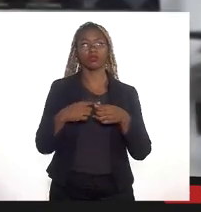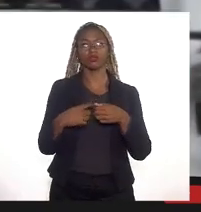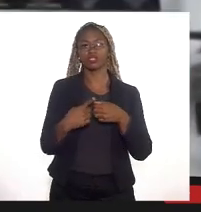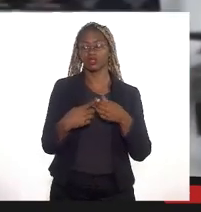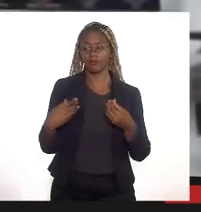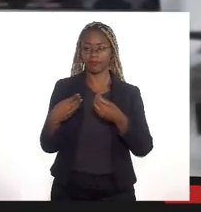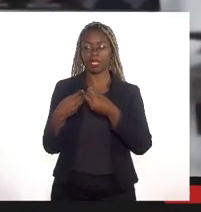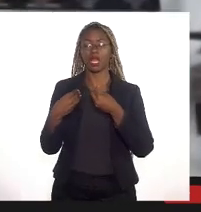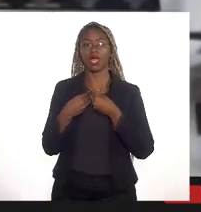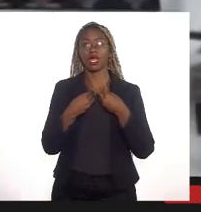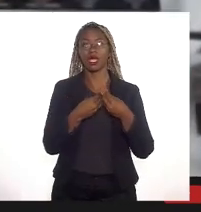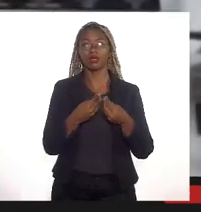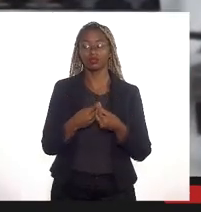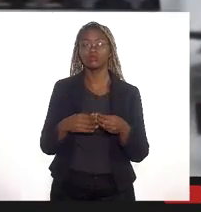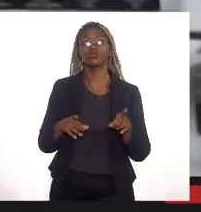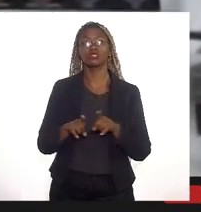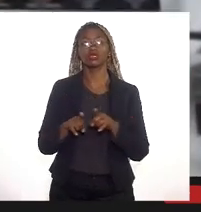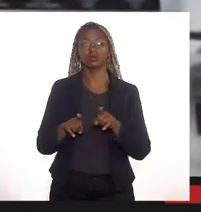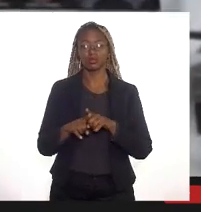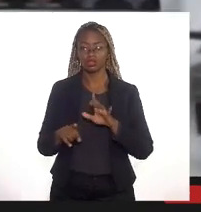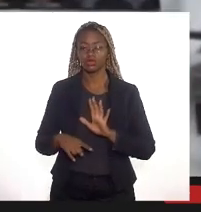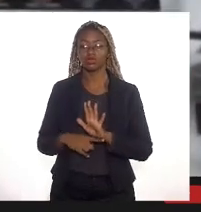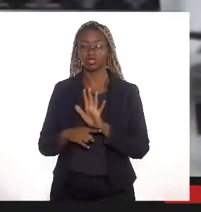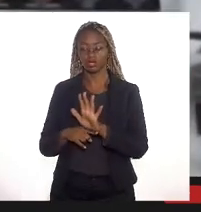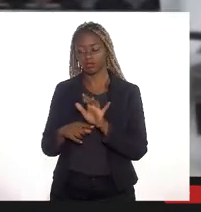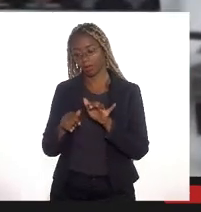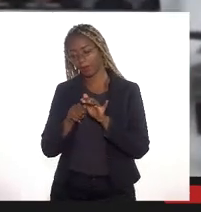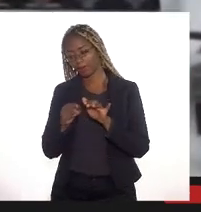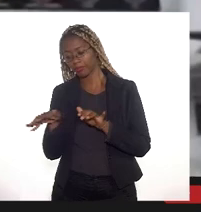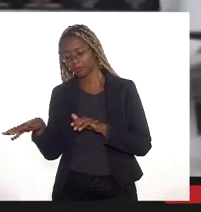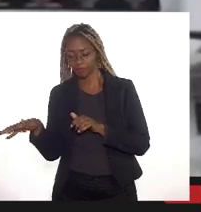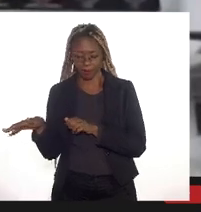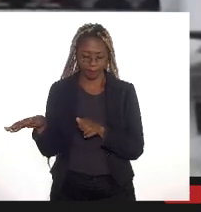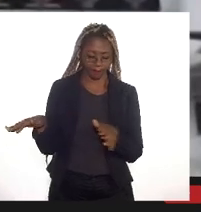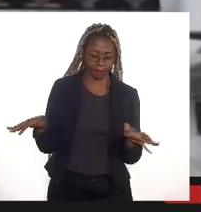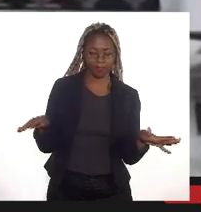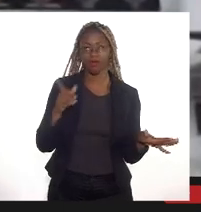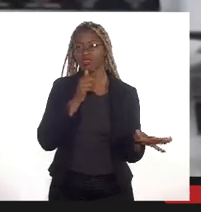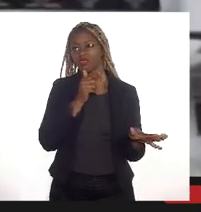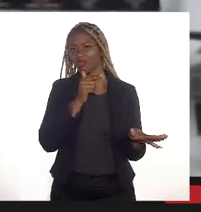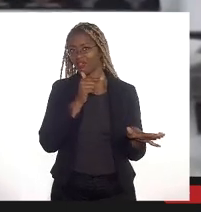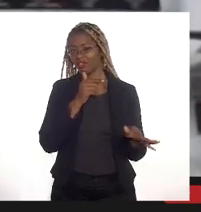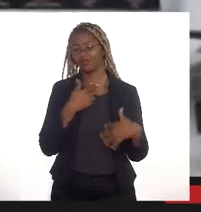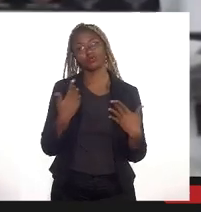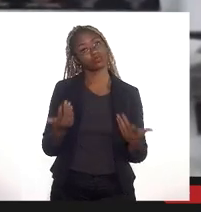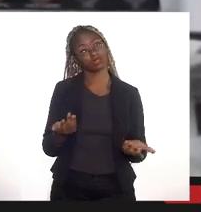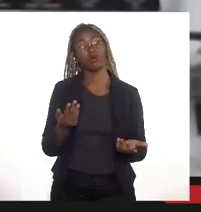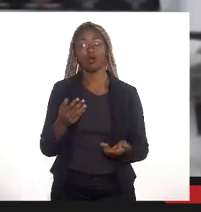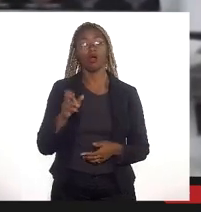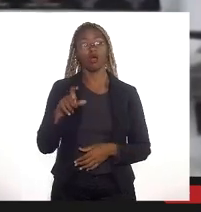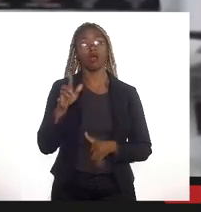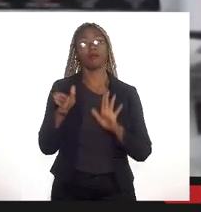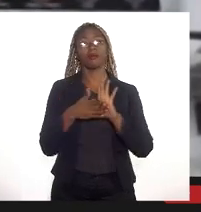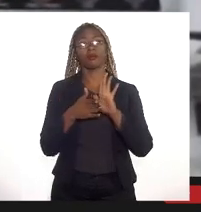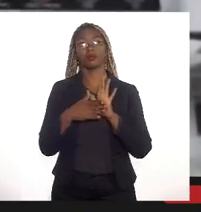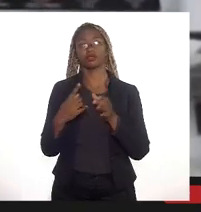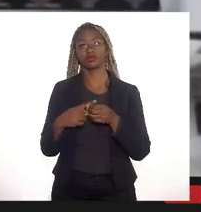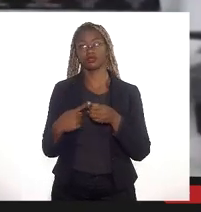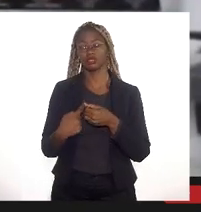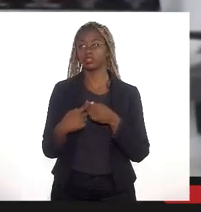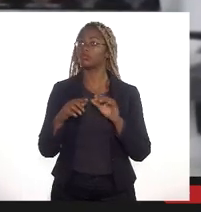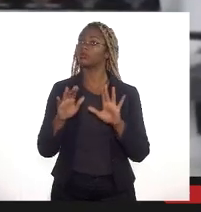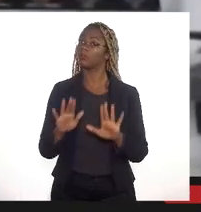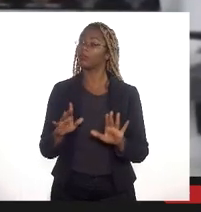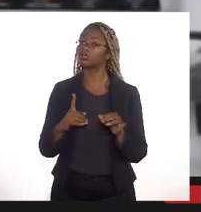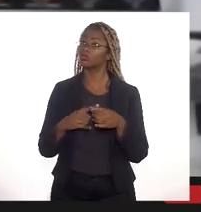montante sejam beneficiados com o escoamento dessas águas essa é a proposta do município agora o município